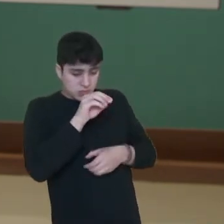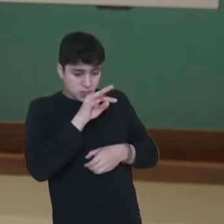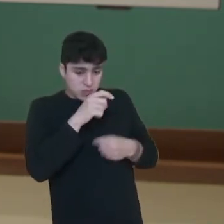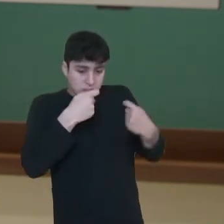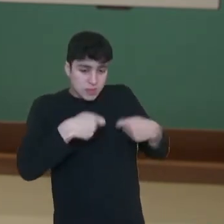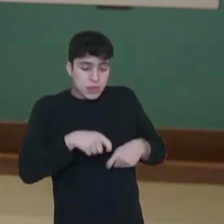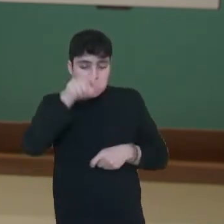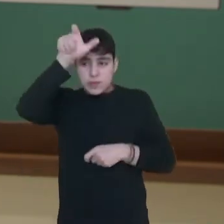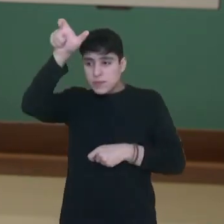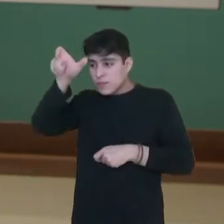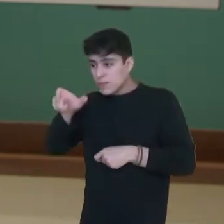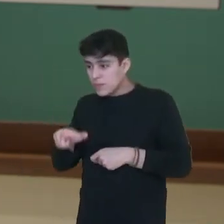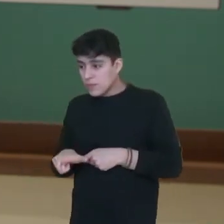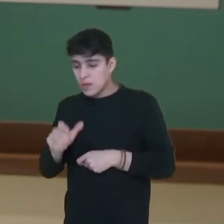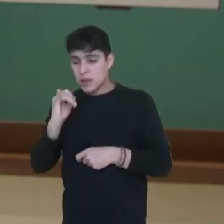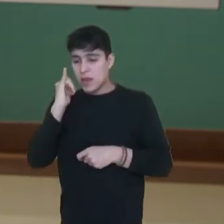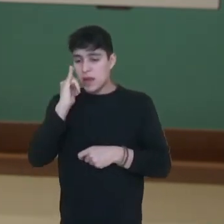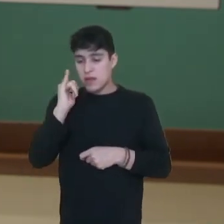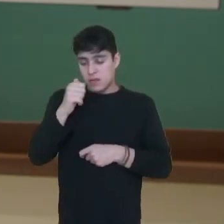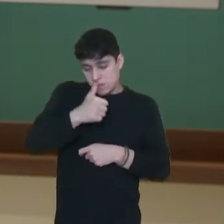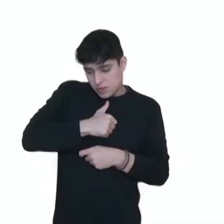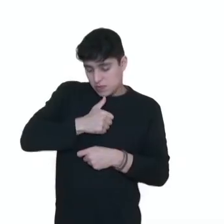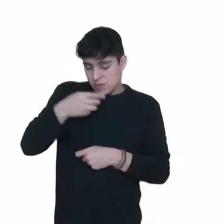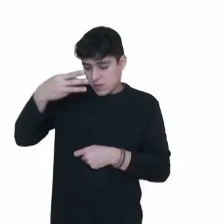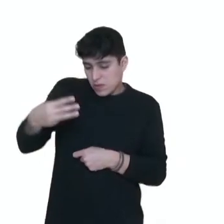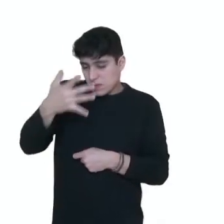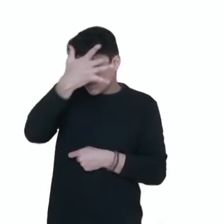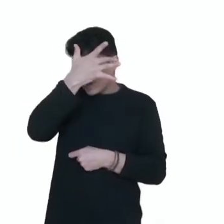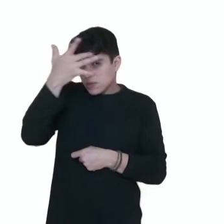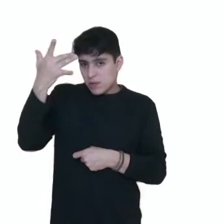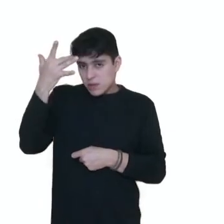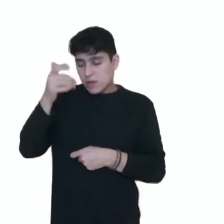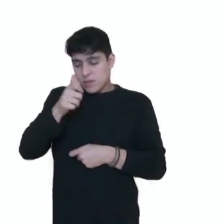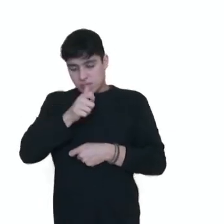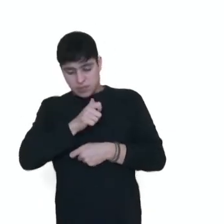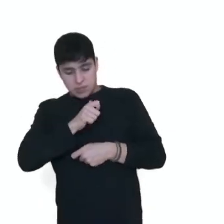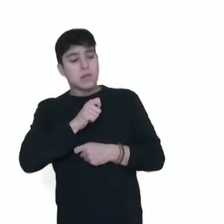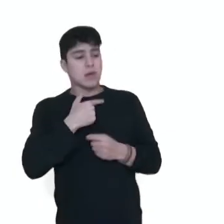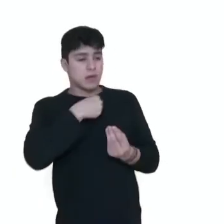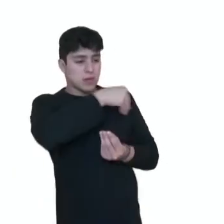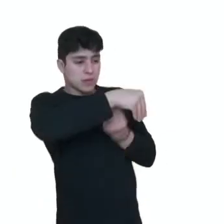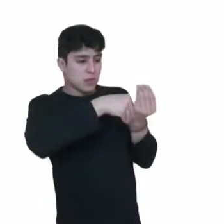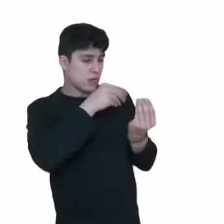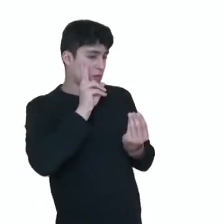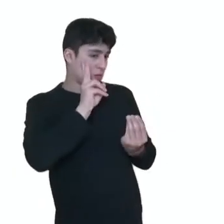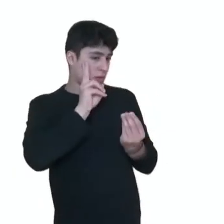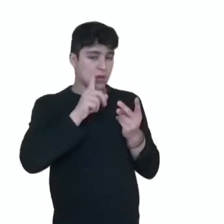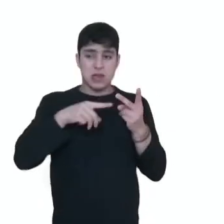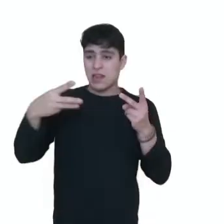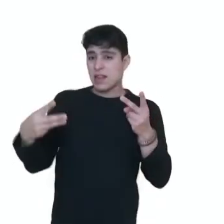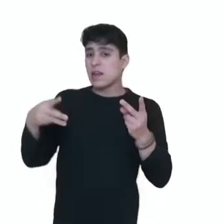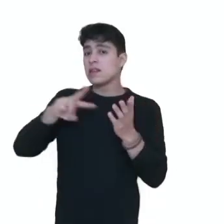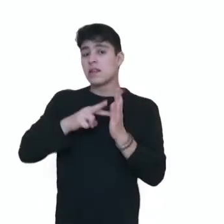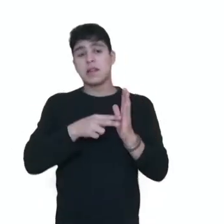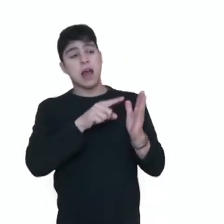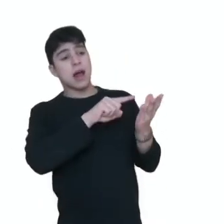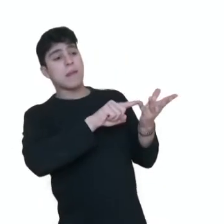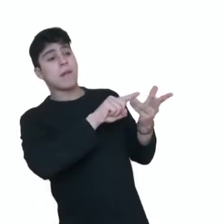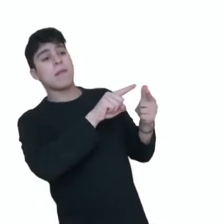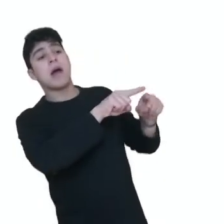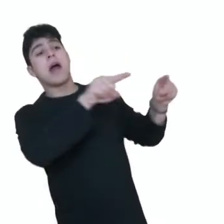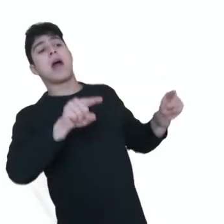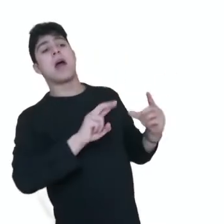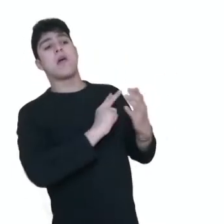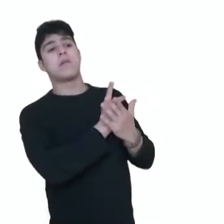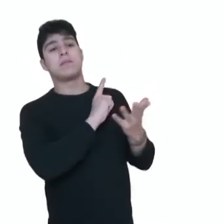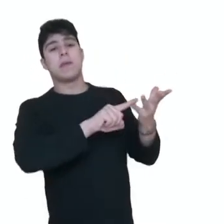ser em primeira pessoa ou em terceira, né? Em primeira participa dos acontecimentos e em terceira ele narra o que aconteceu com